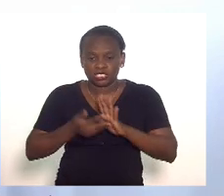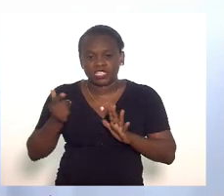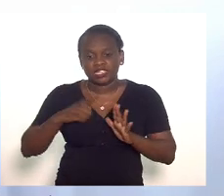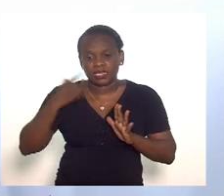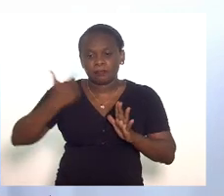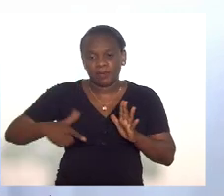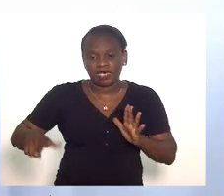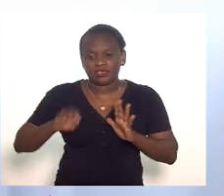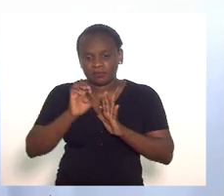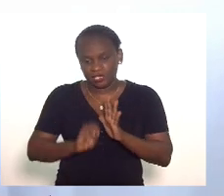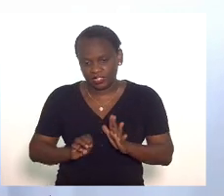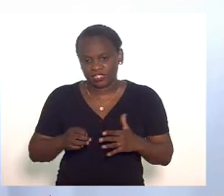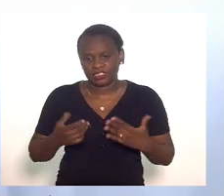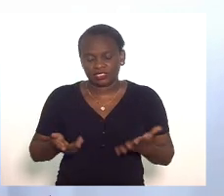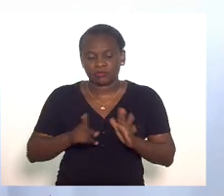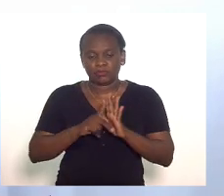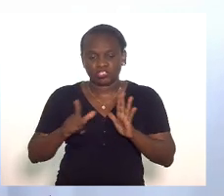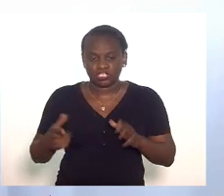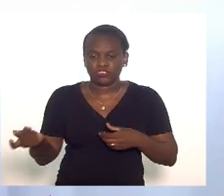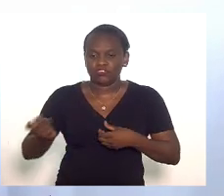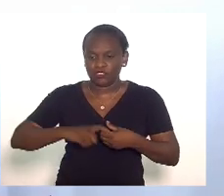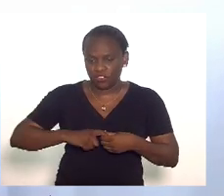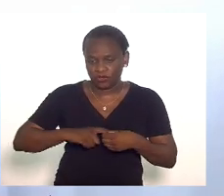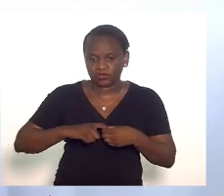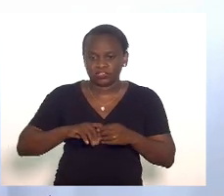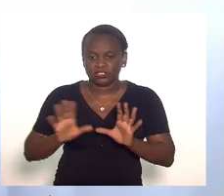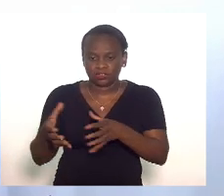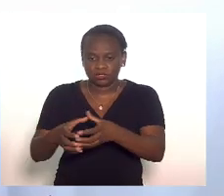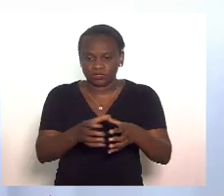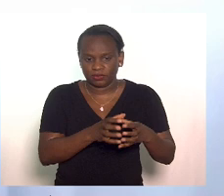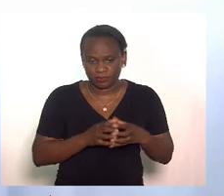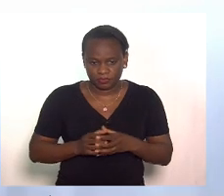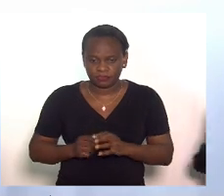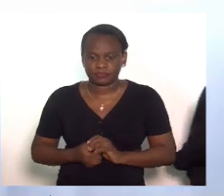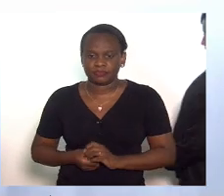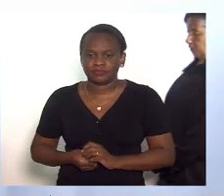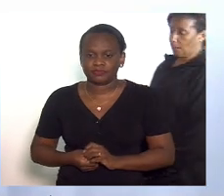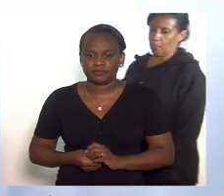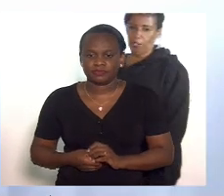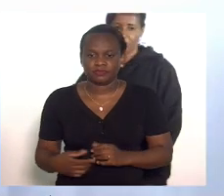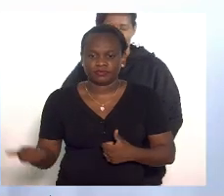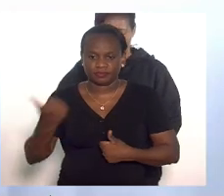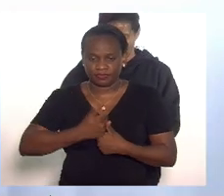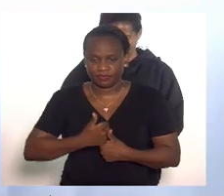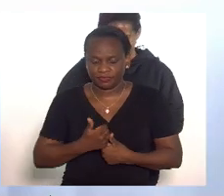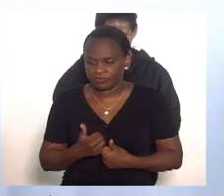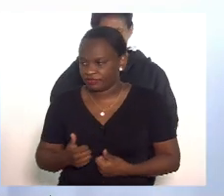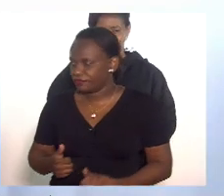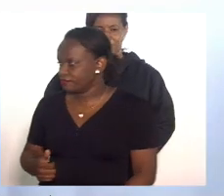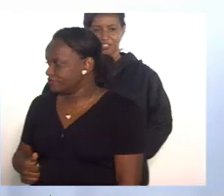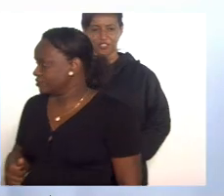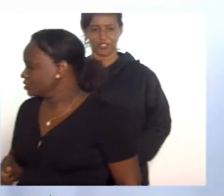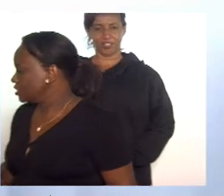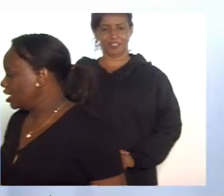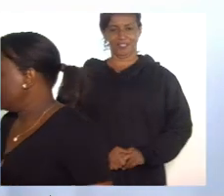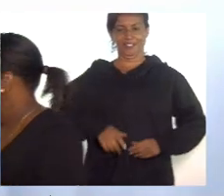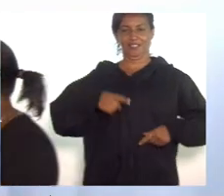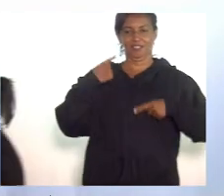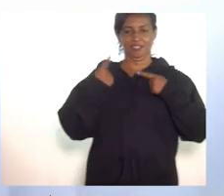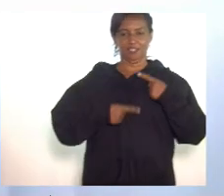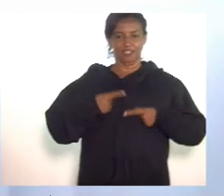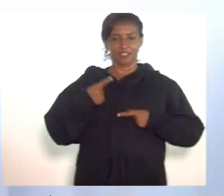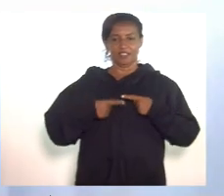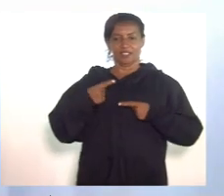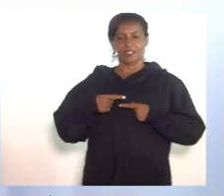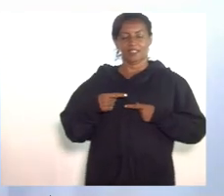outras emendas o projeto volta as comissões em regime de urgência em discussão única projeto